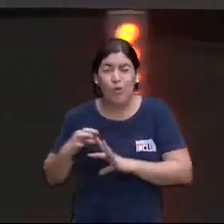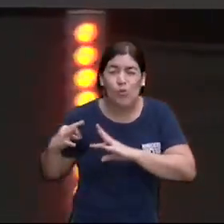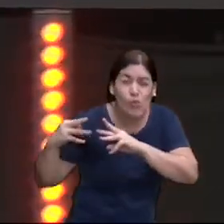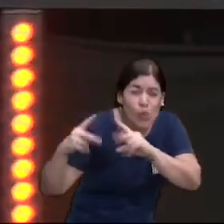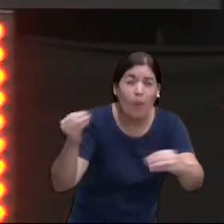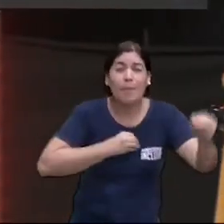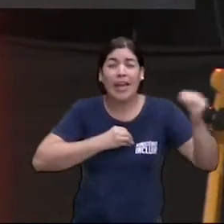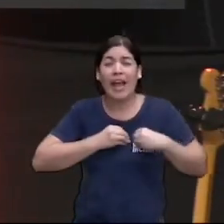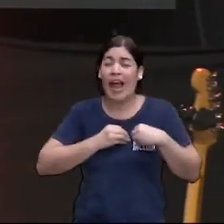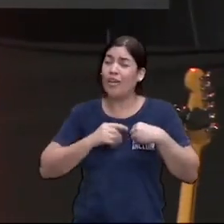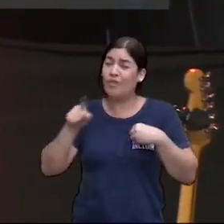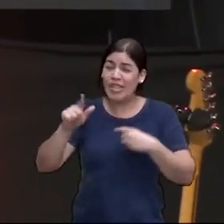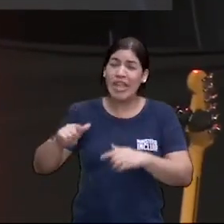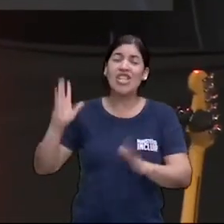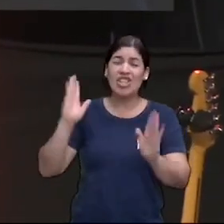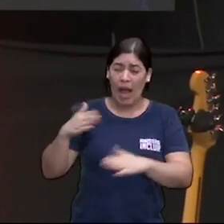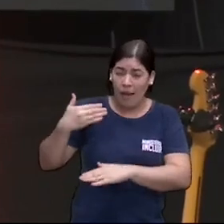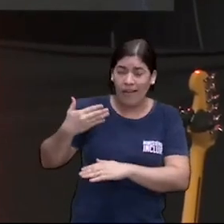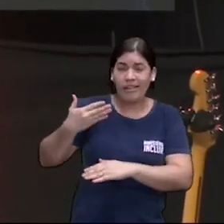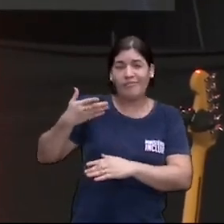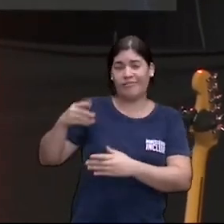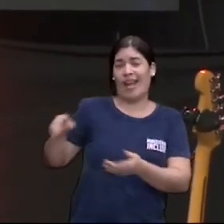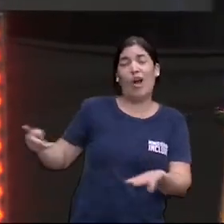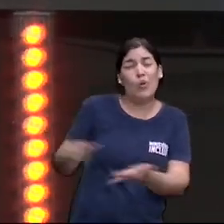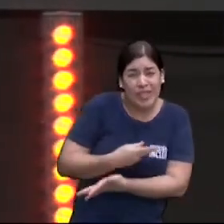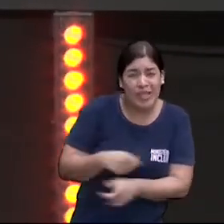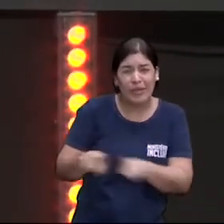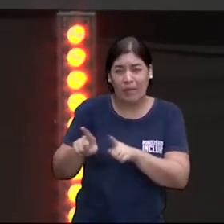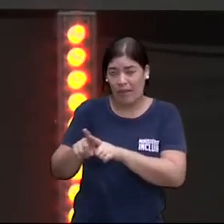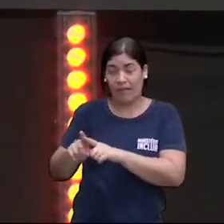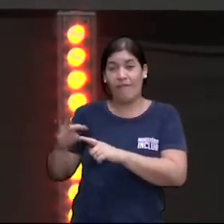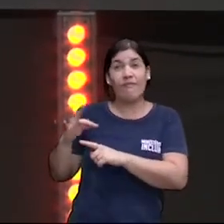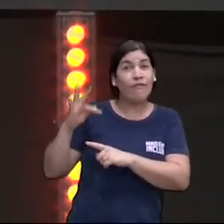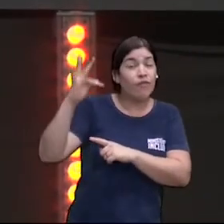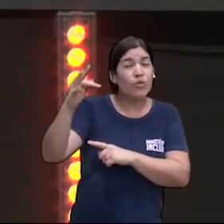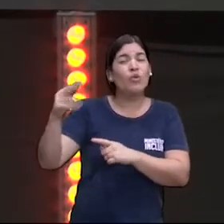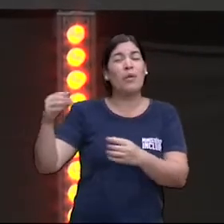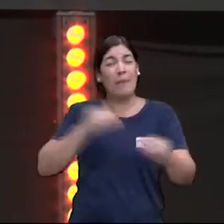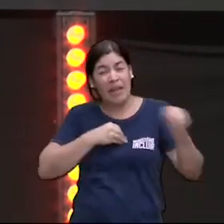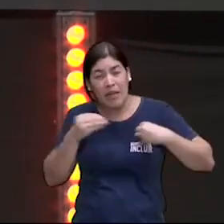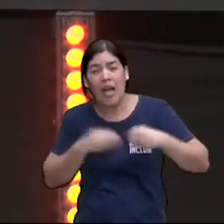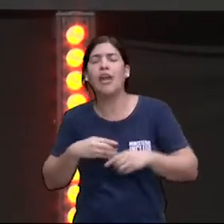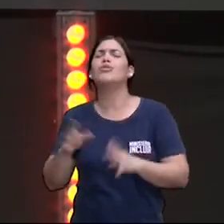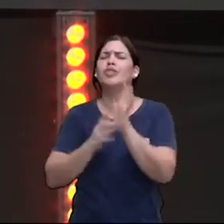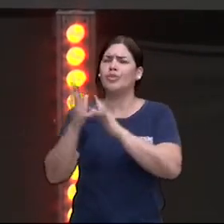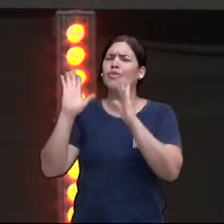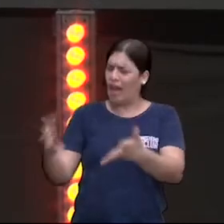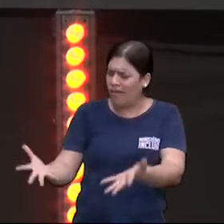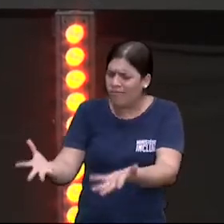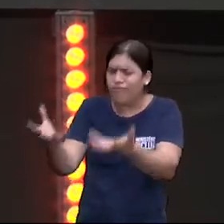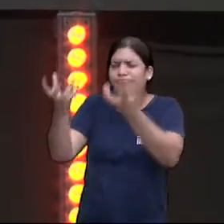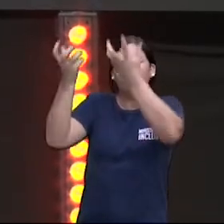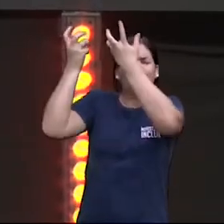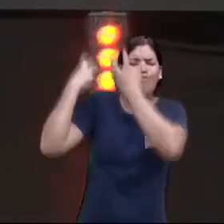e ainda vai praticar caíram sobre Cristo e Deus absolveu aqueles que receberam a